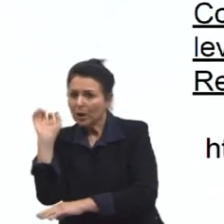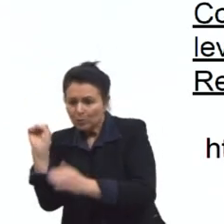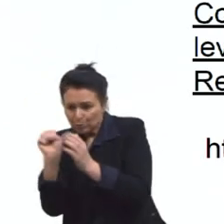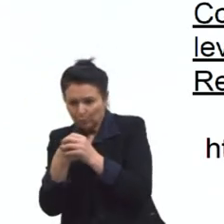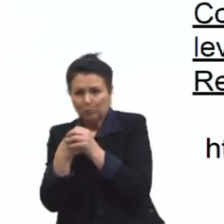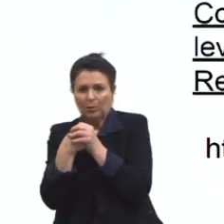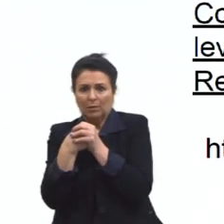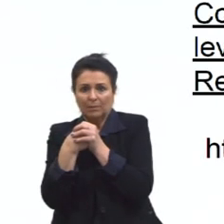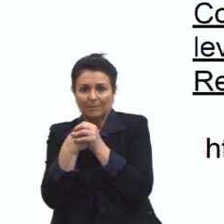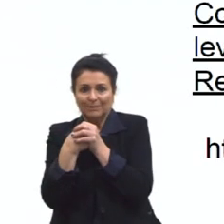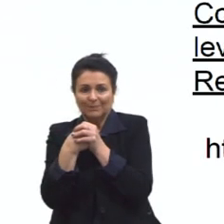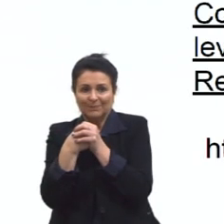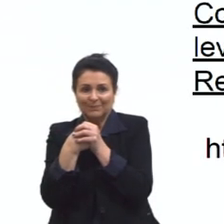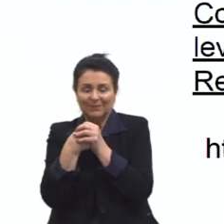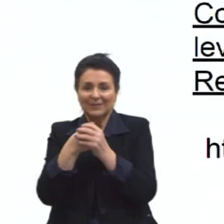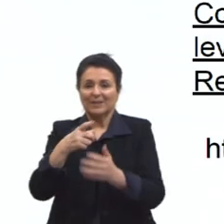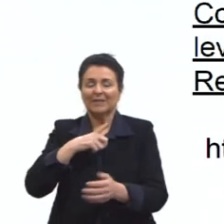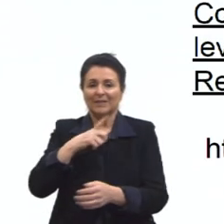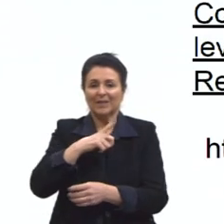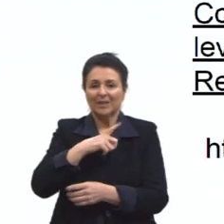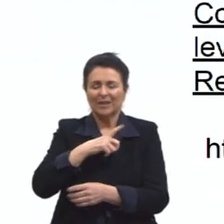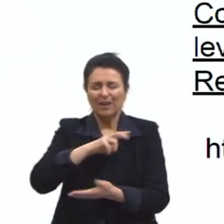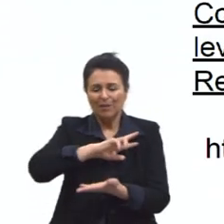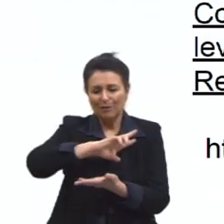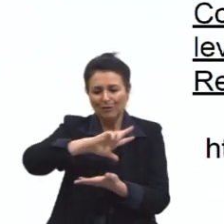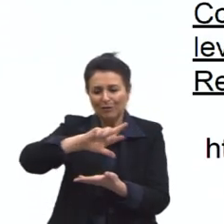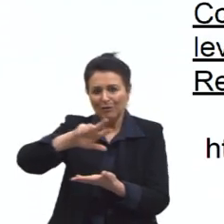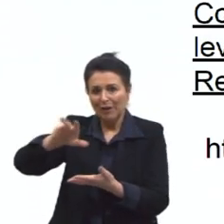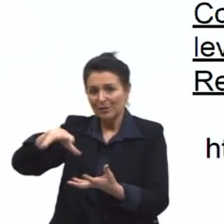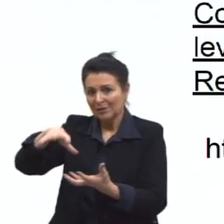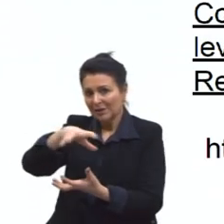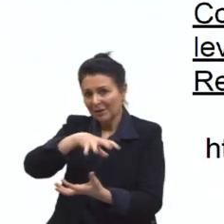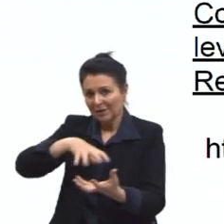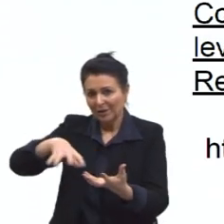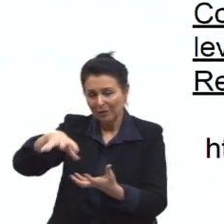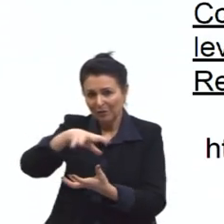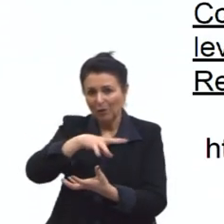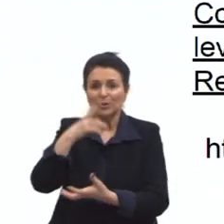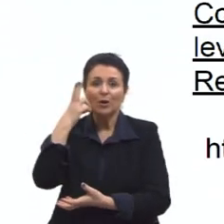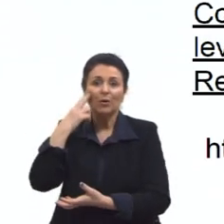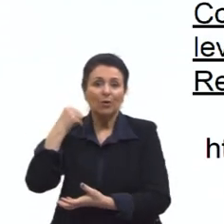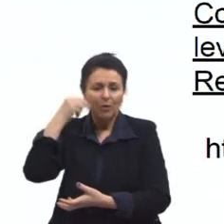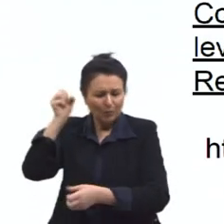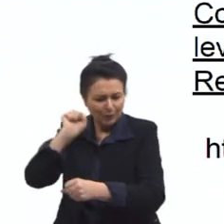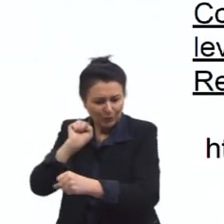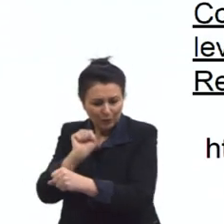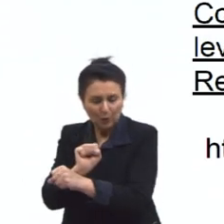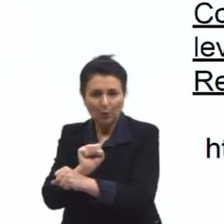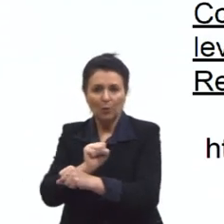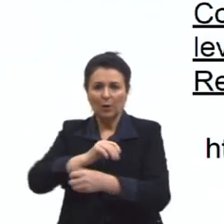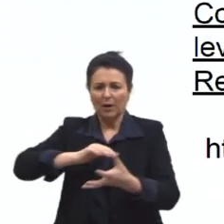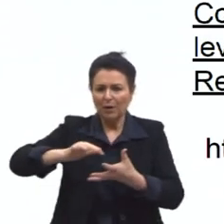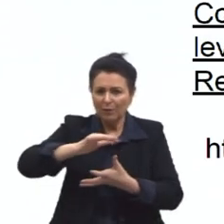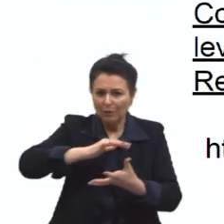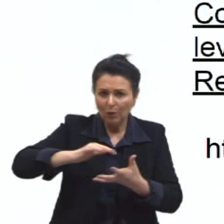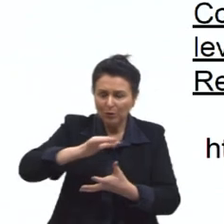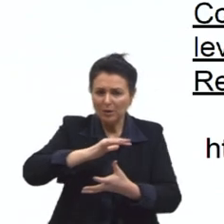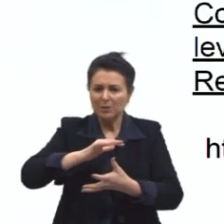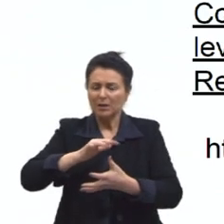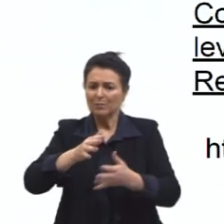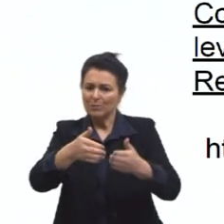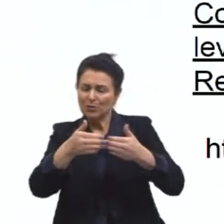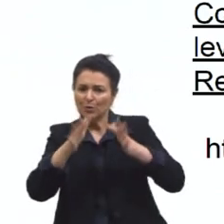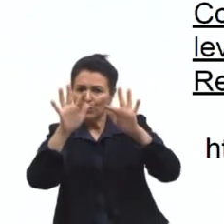escondido. E aqui a gente tem várias revoltas, quilombos, revoltas organizadas que pediam o fim da escravidão,